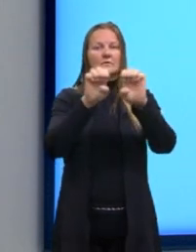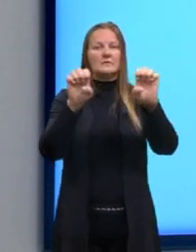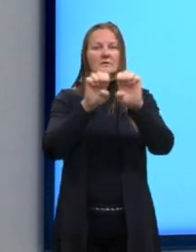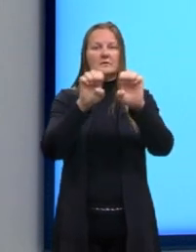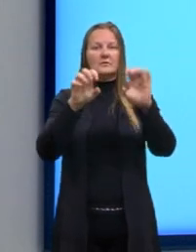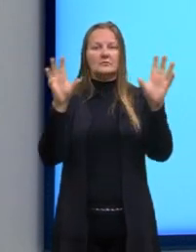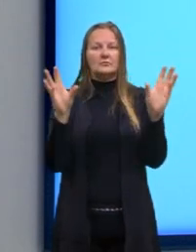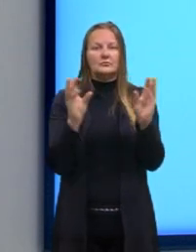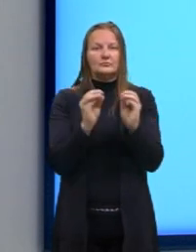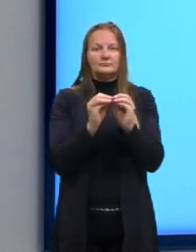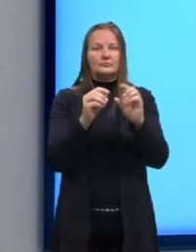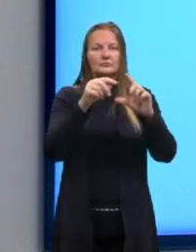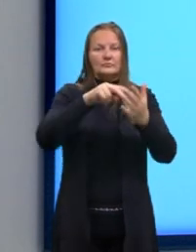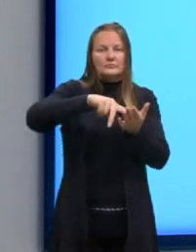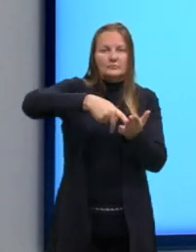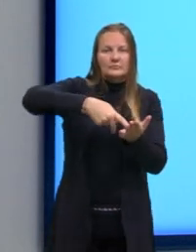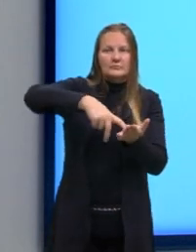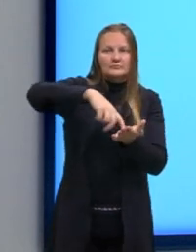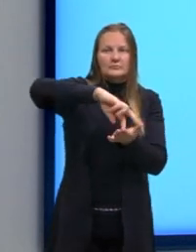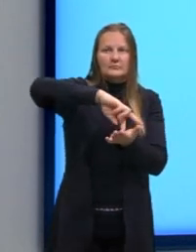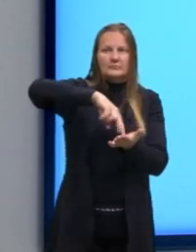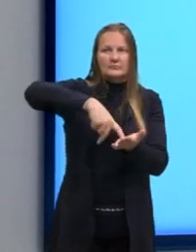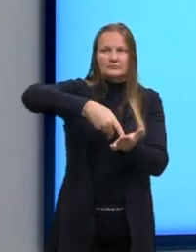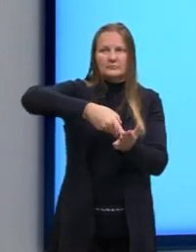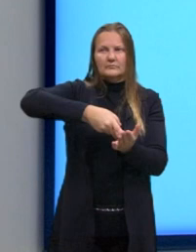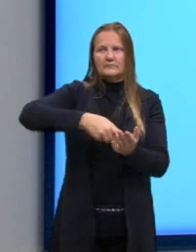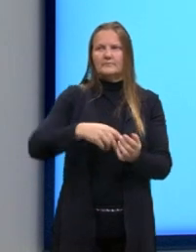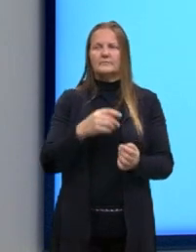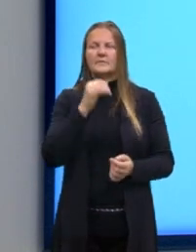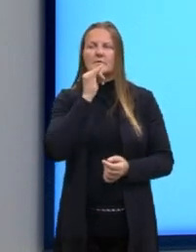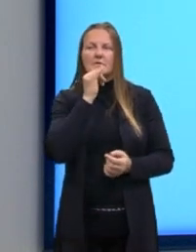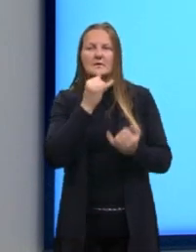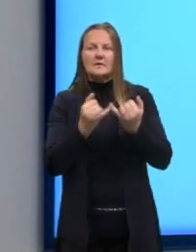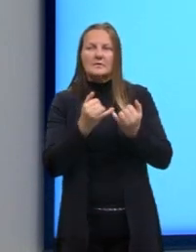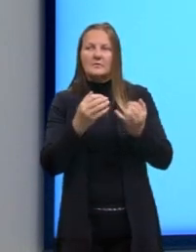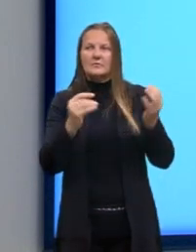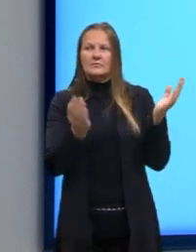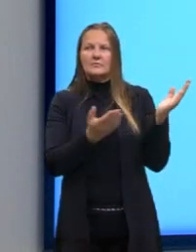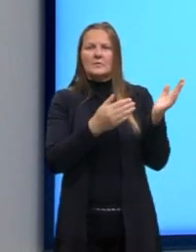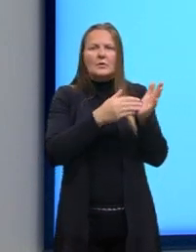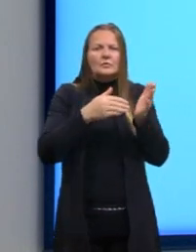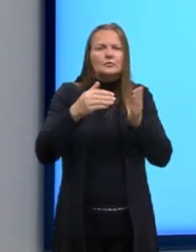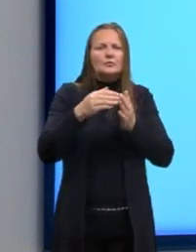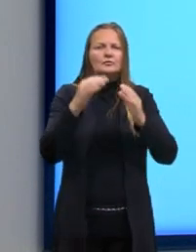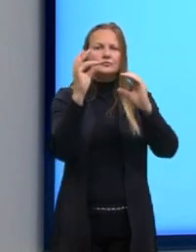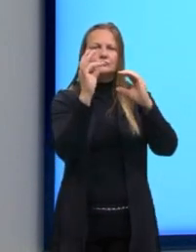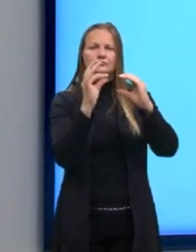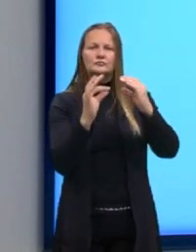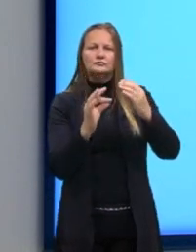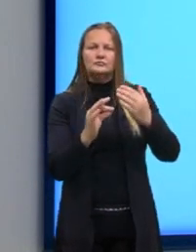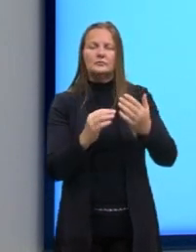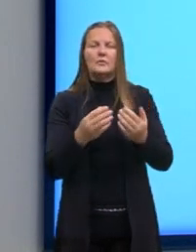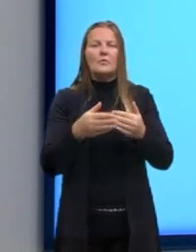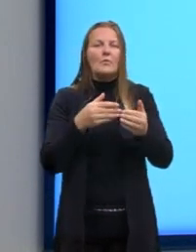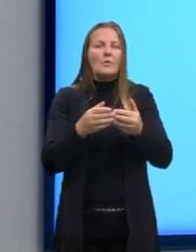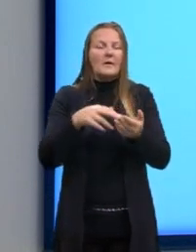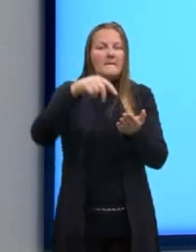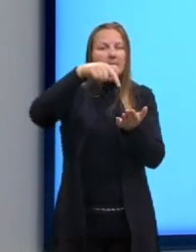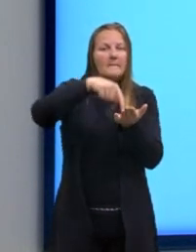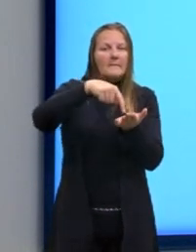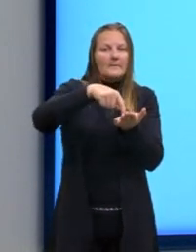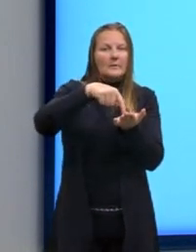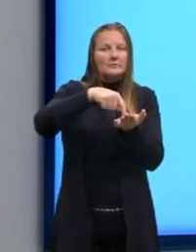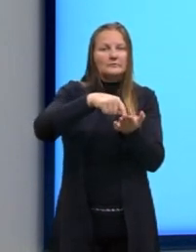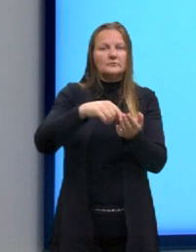circunferência. Então, vamos considerar todos esses elementos, um ponto qualquer, o